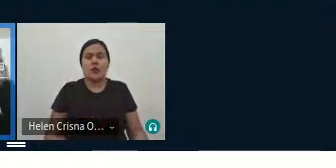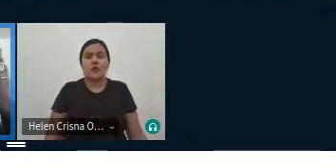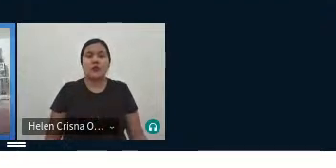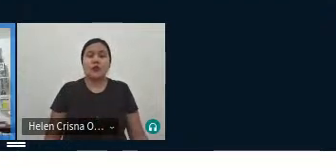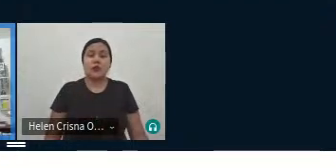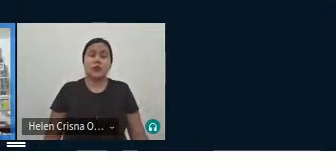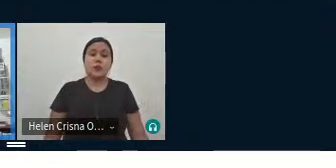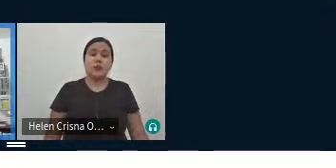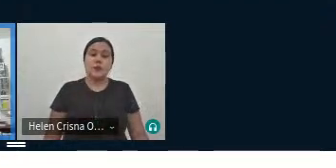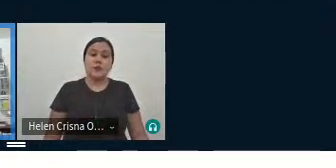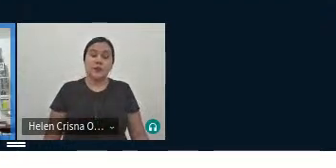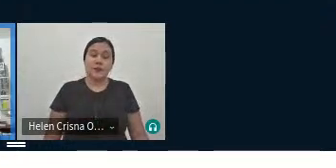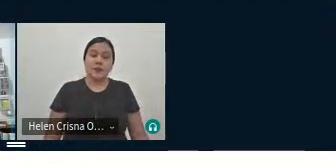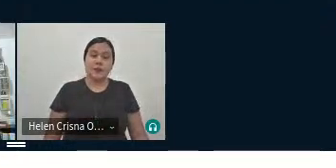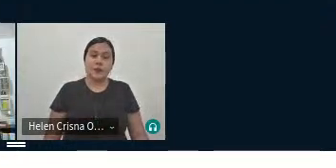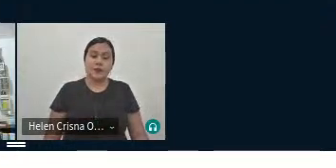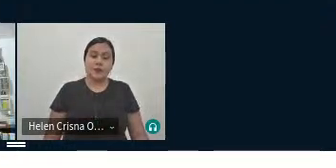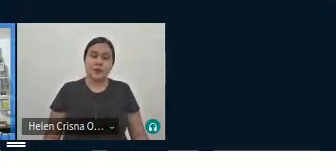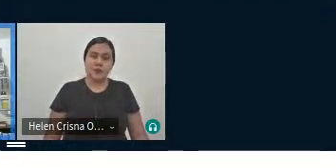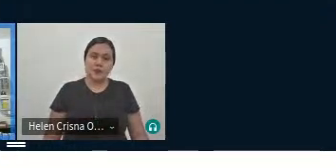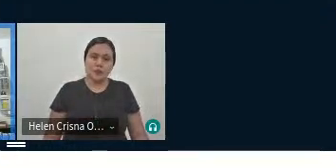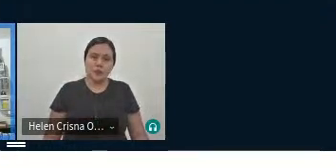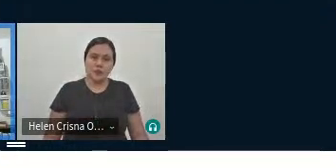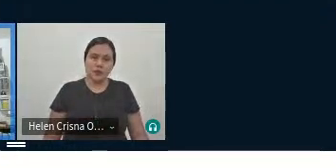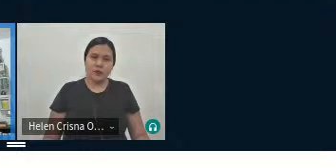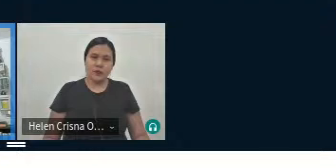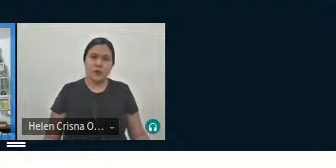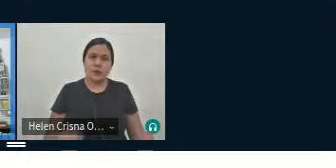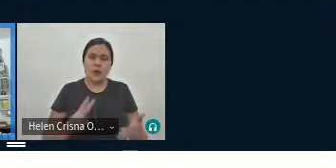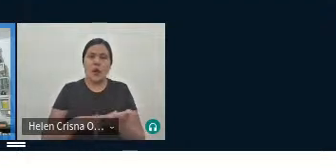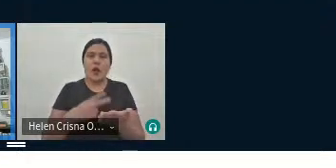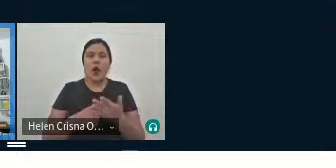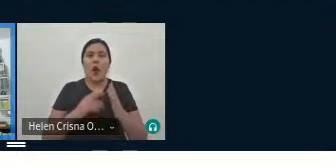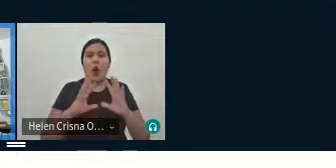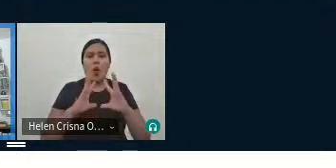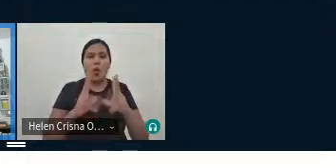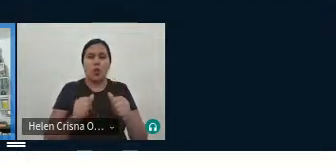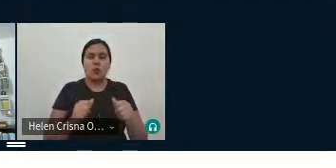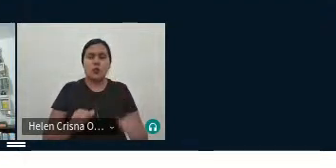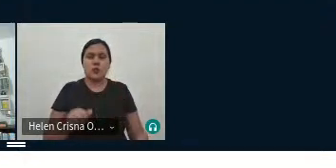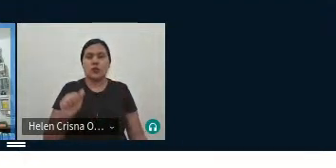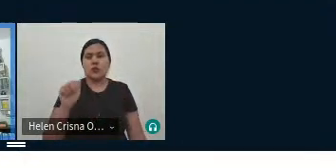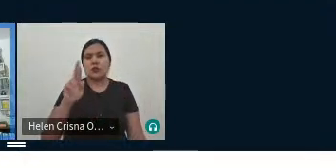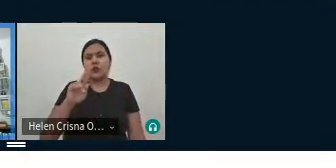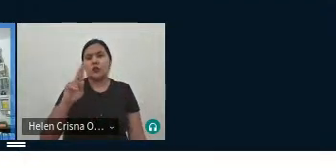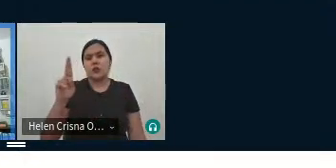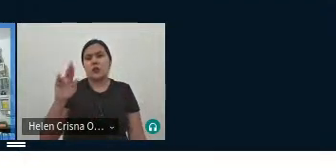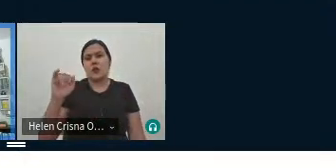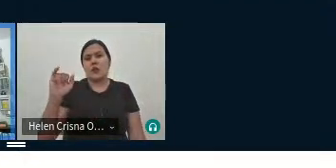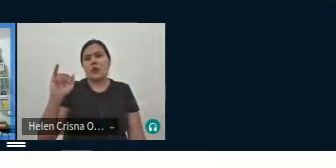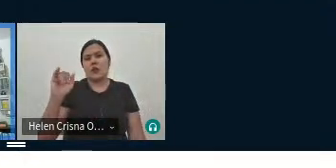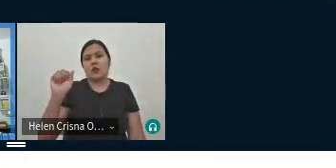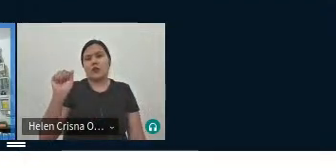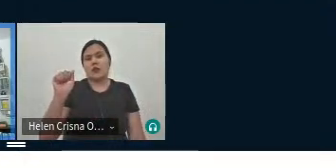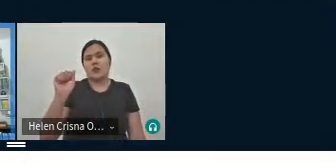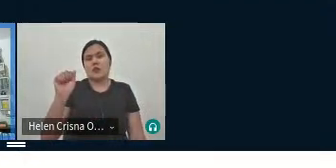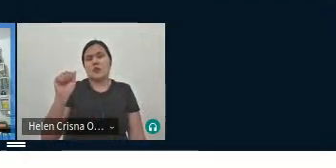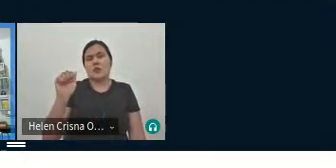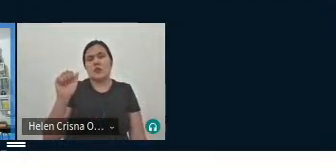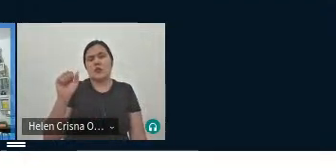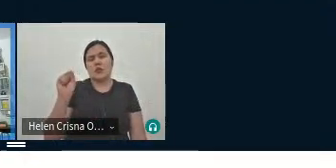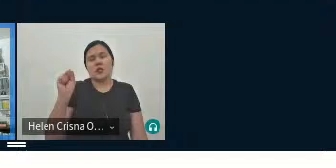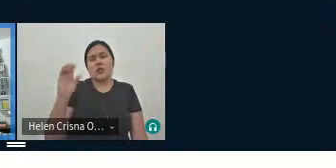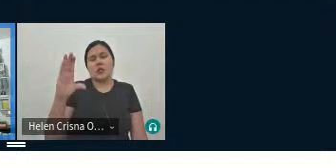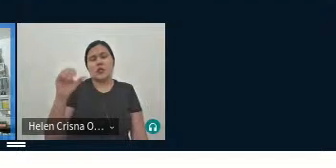termos de horário, então, na tradução, tudo se arrisca, aí, tudo que